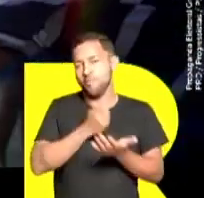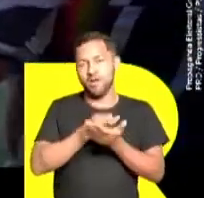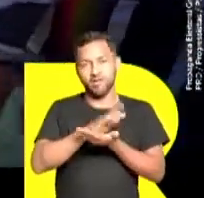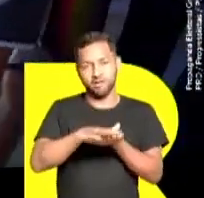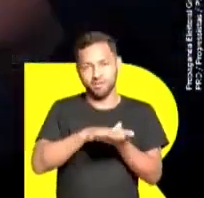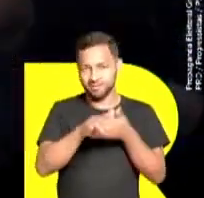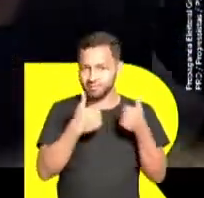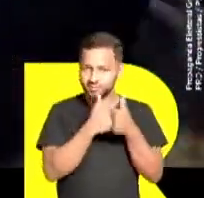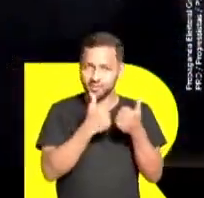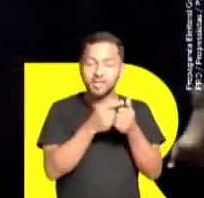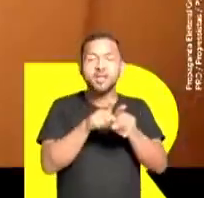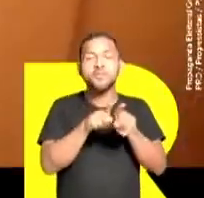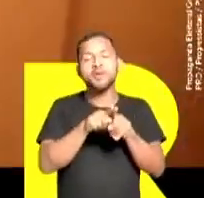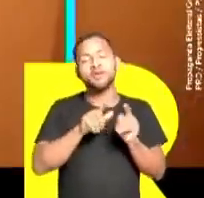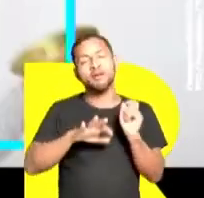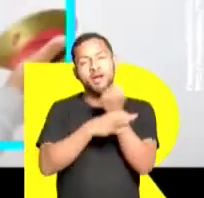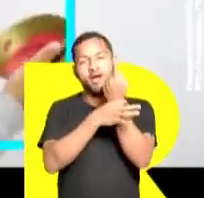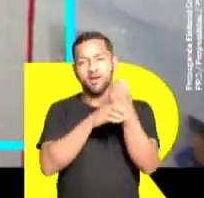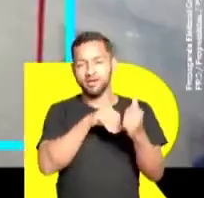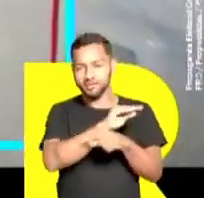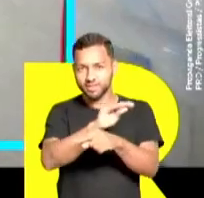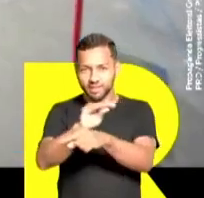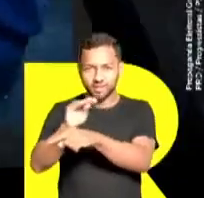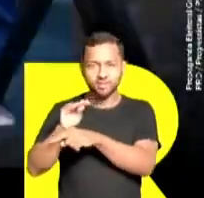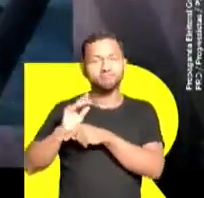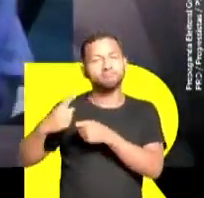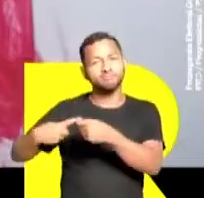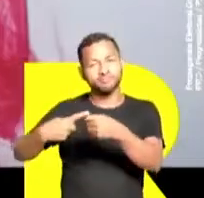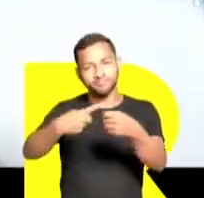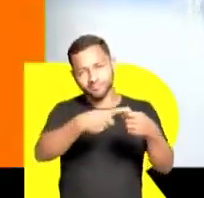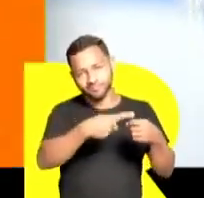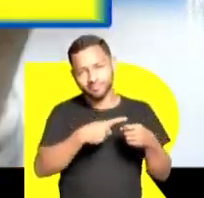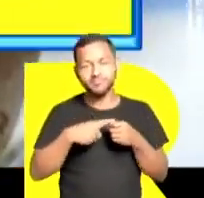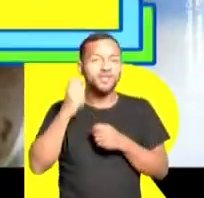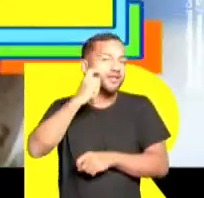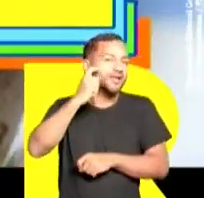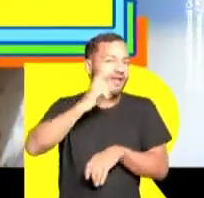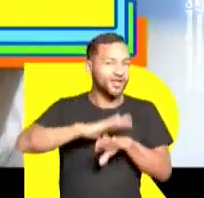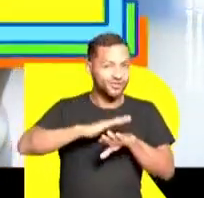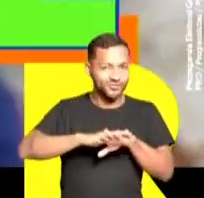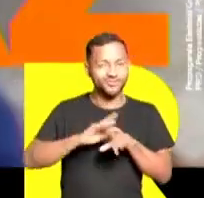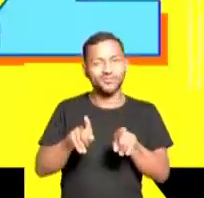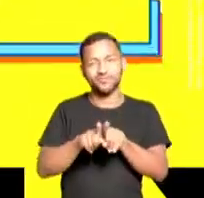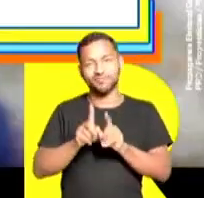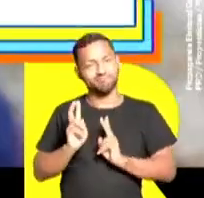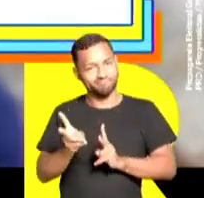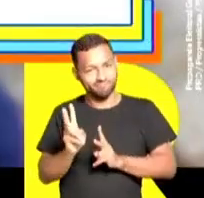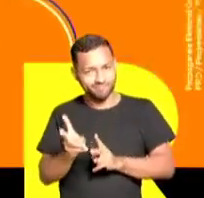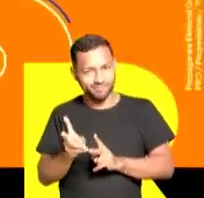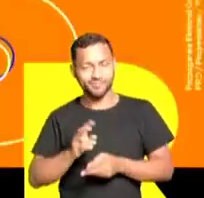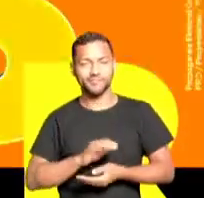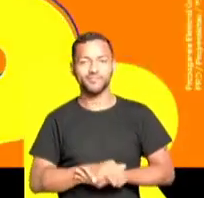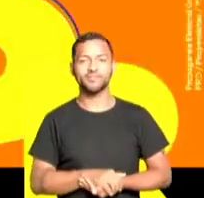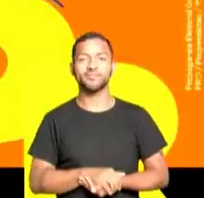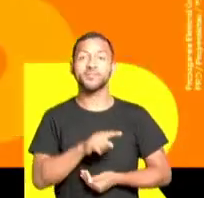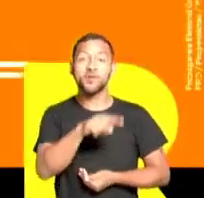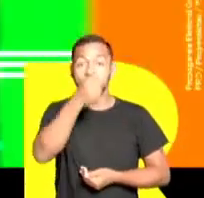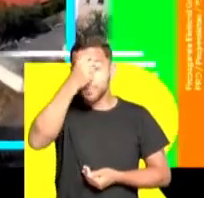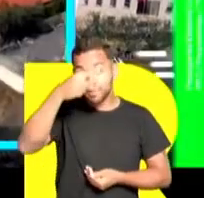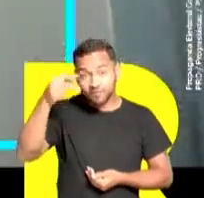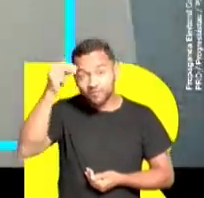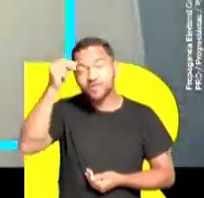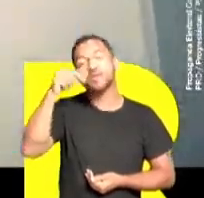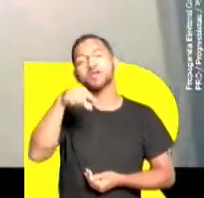creche para todas as crianças, na cidade inteira. Ricardo fez, Ricardo faz. O